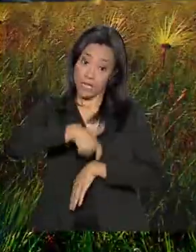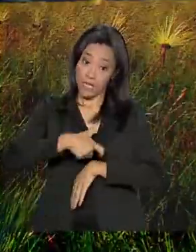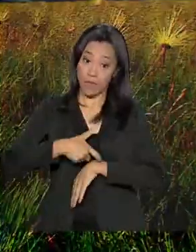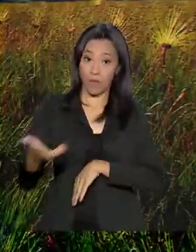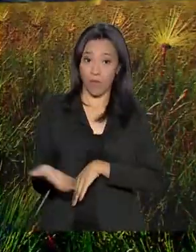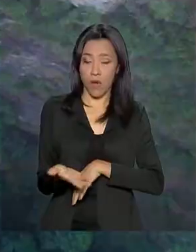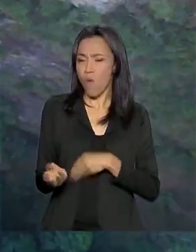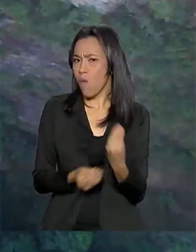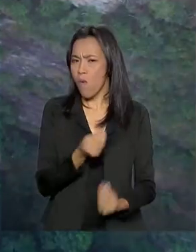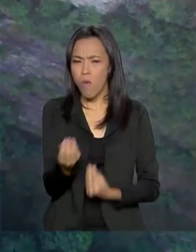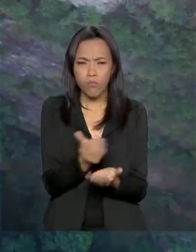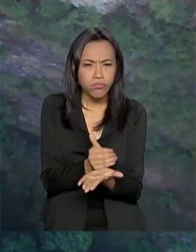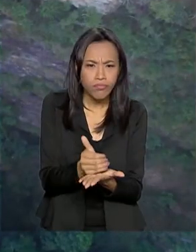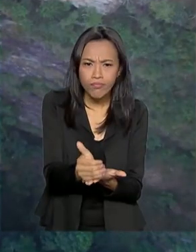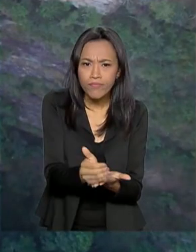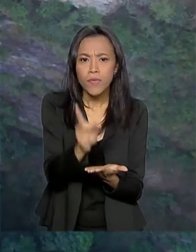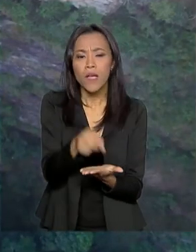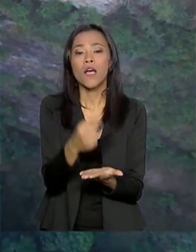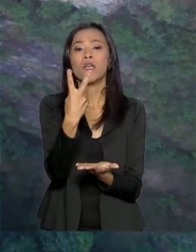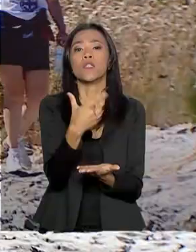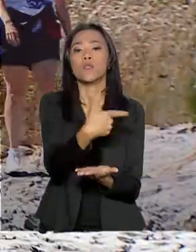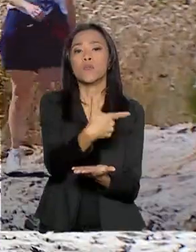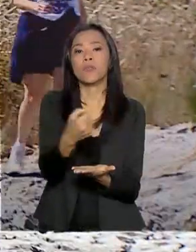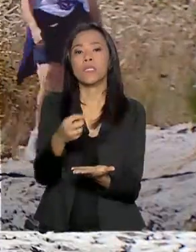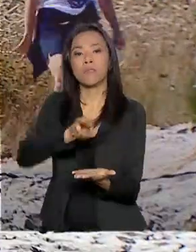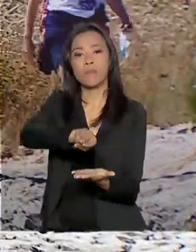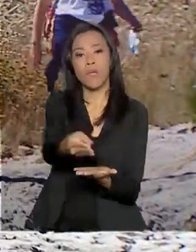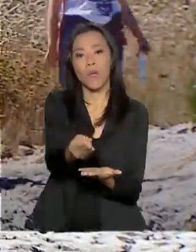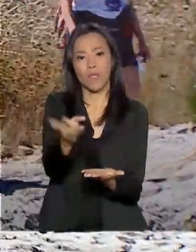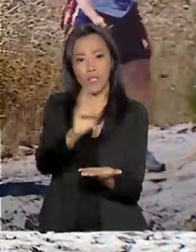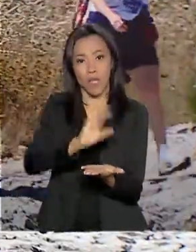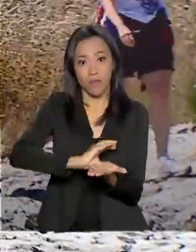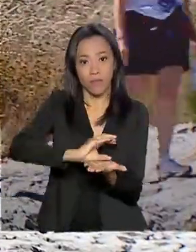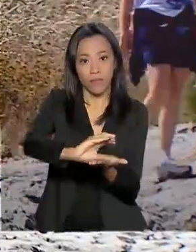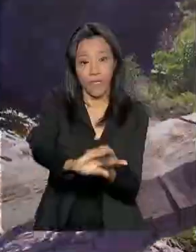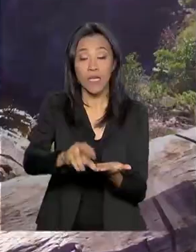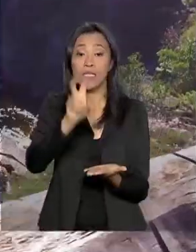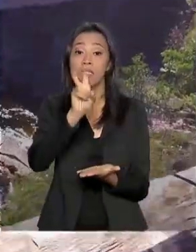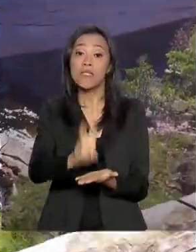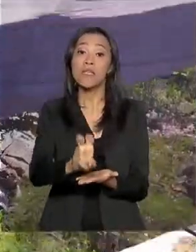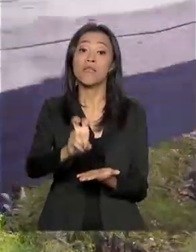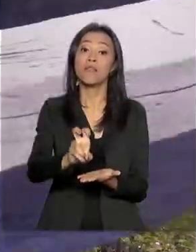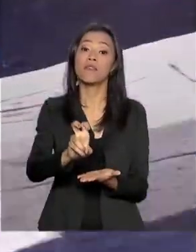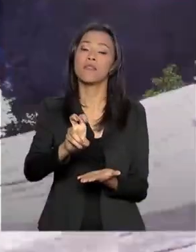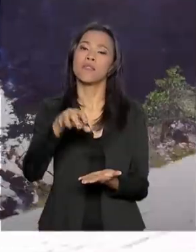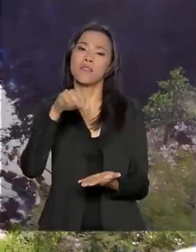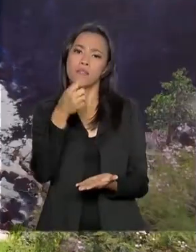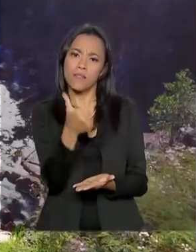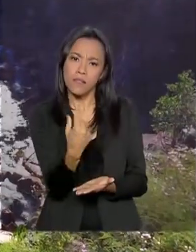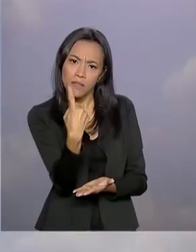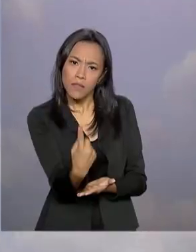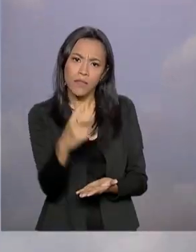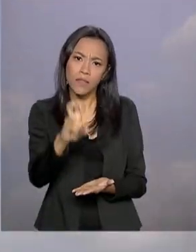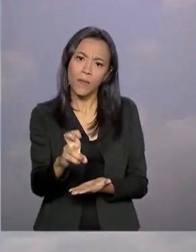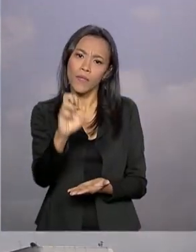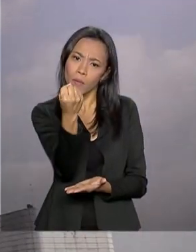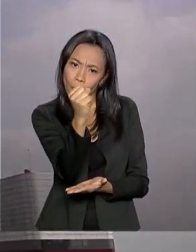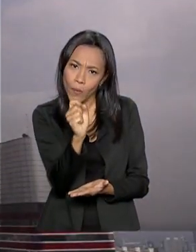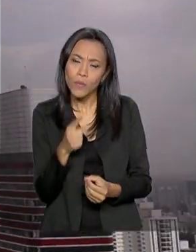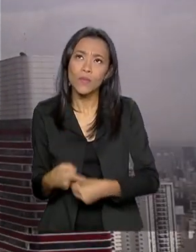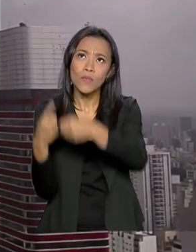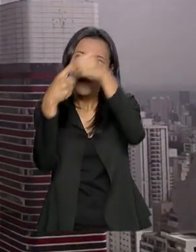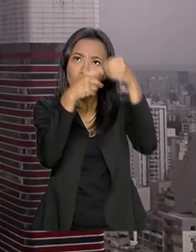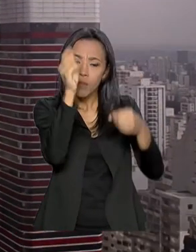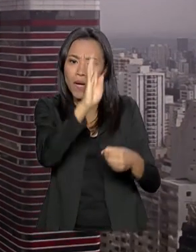serão investidos 200 milhões de reais em 158 municípios das cinco regiões do país. As cidades